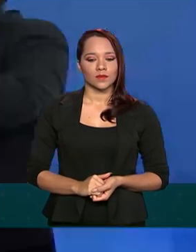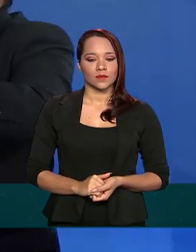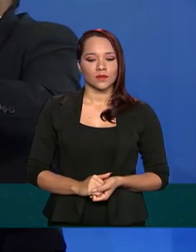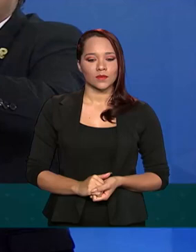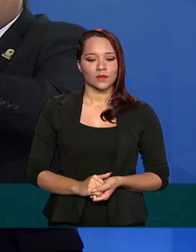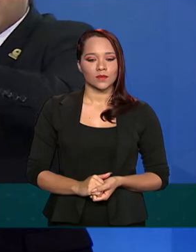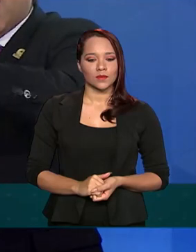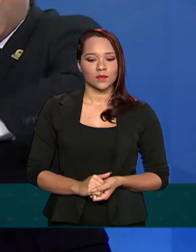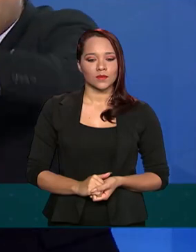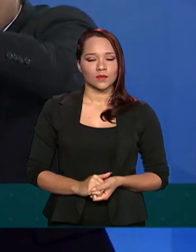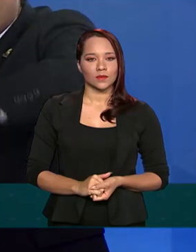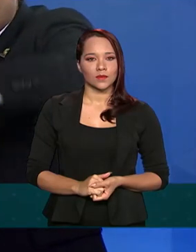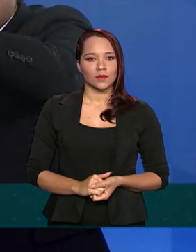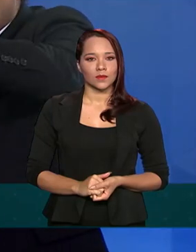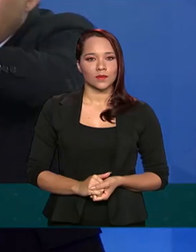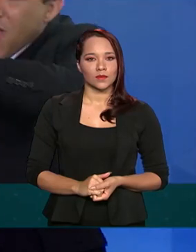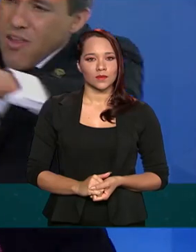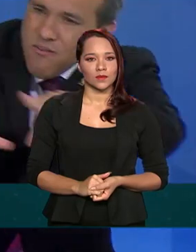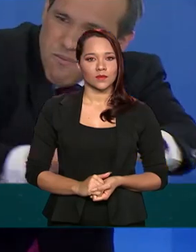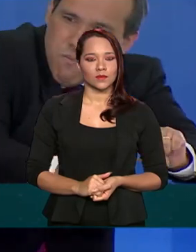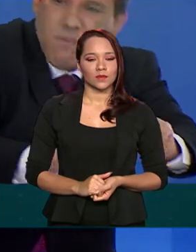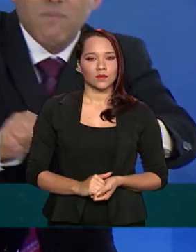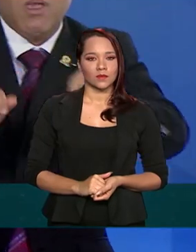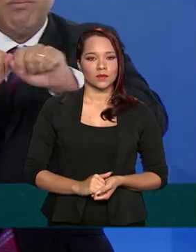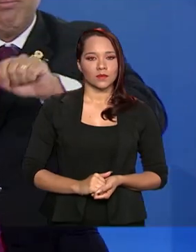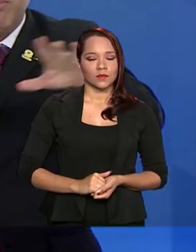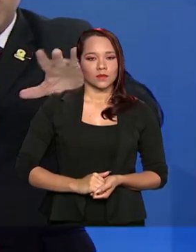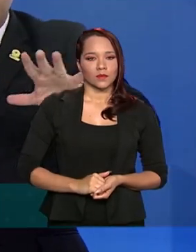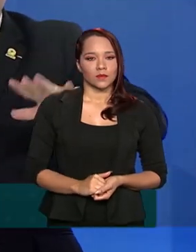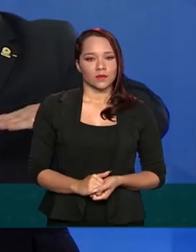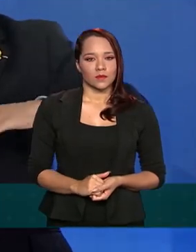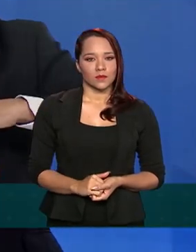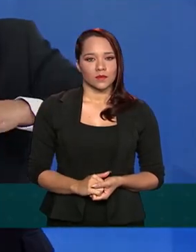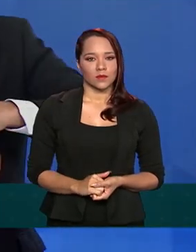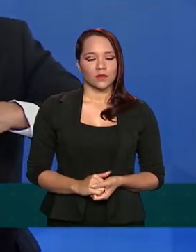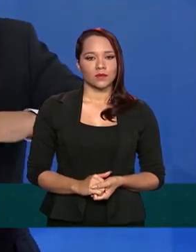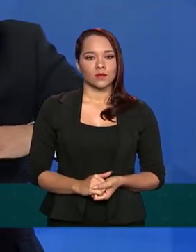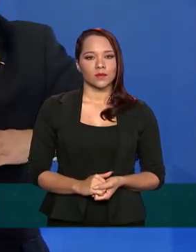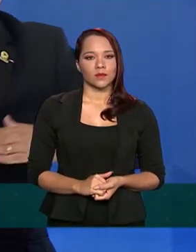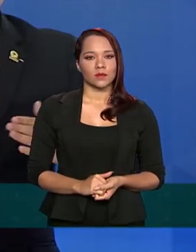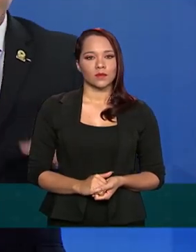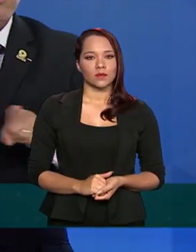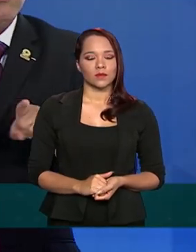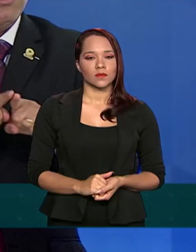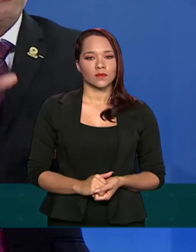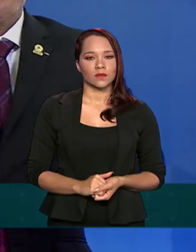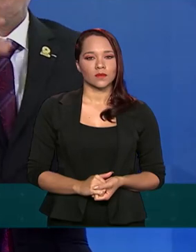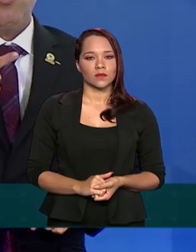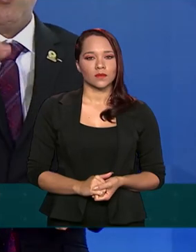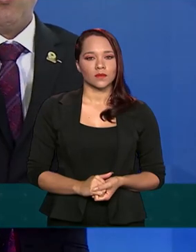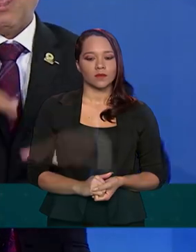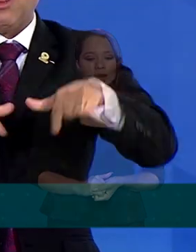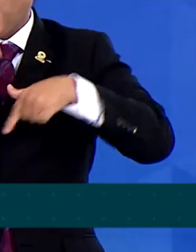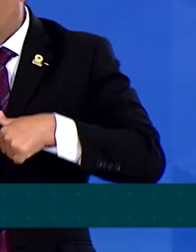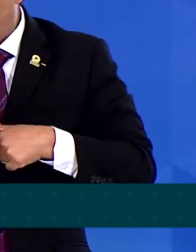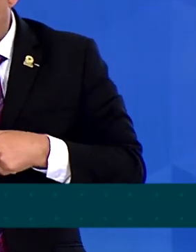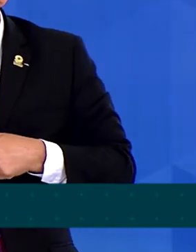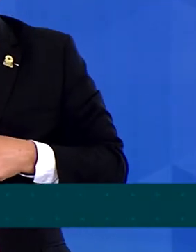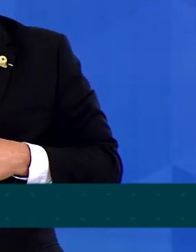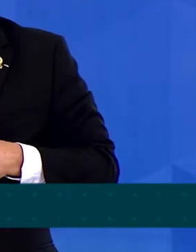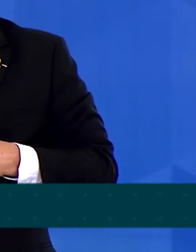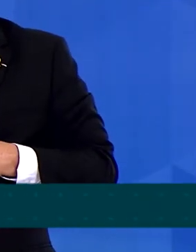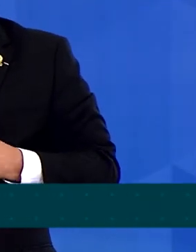de mitigação dos efeitos da pandemia, abarca 28 ações de enfrentamento direto. Em primeiro lugar,